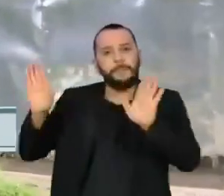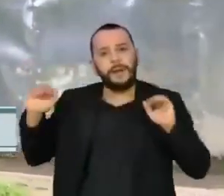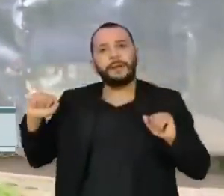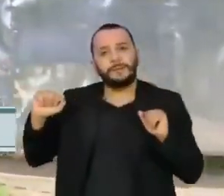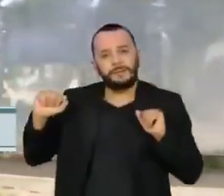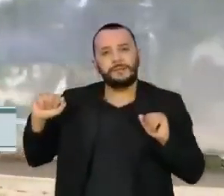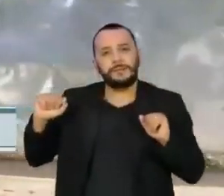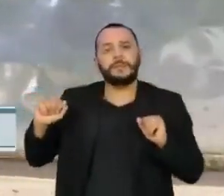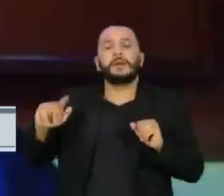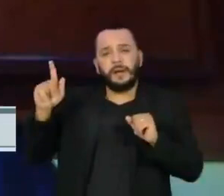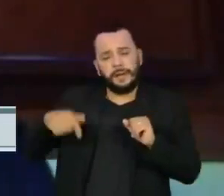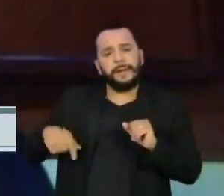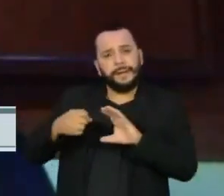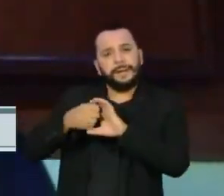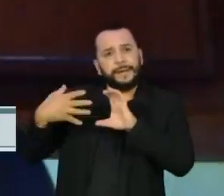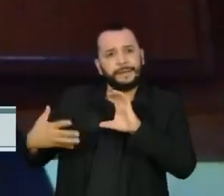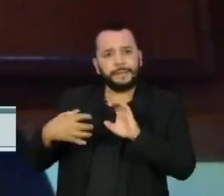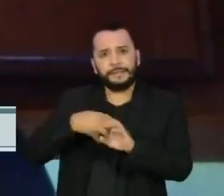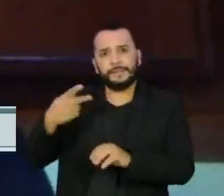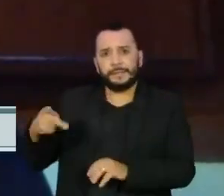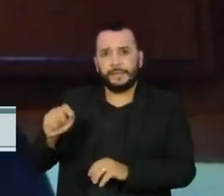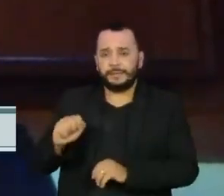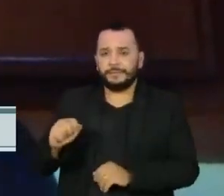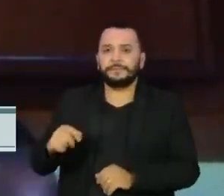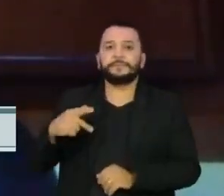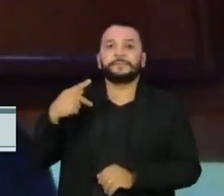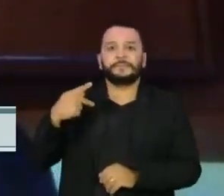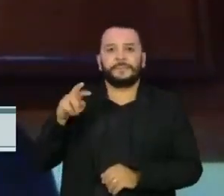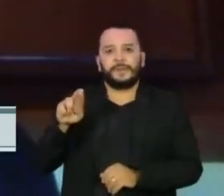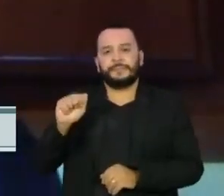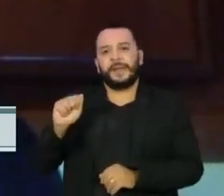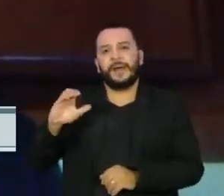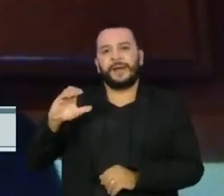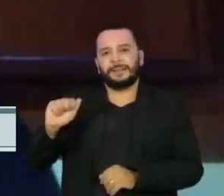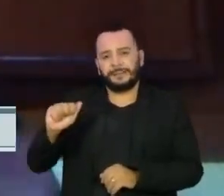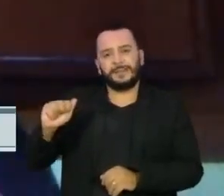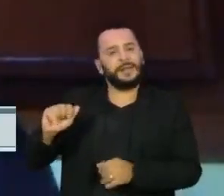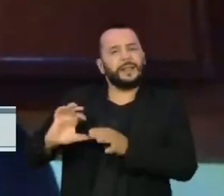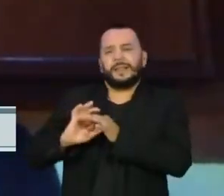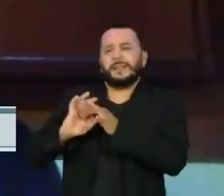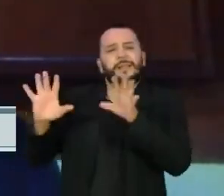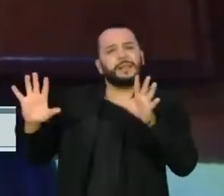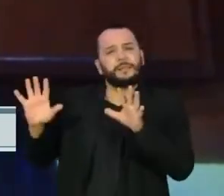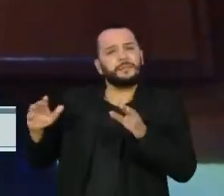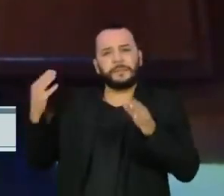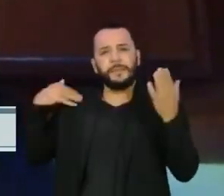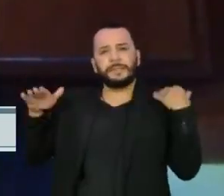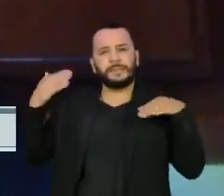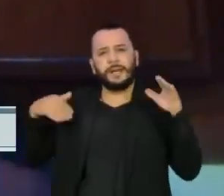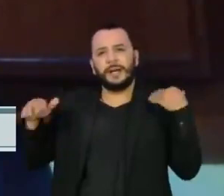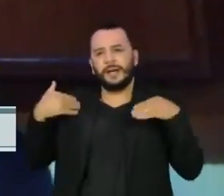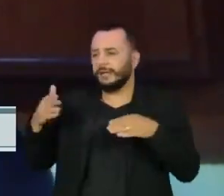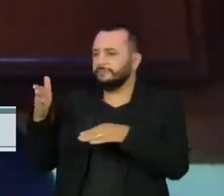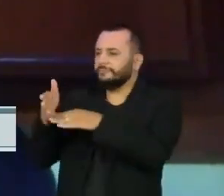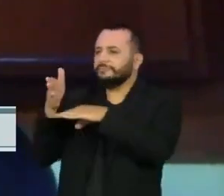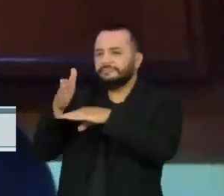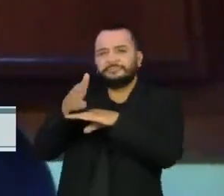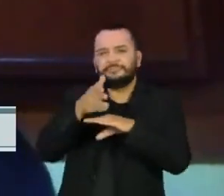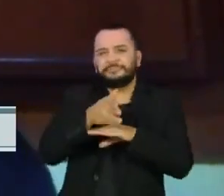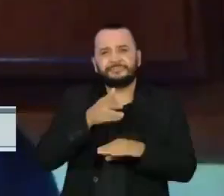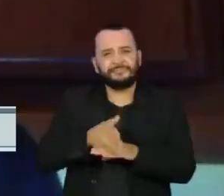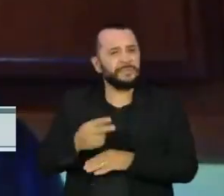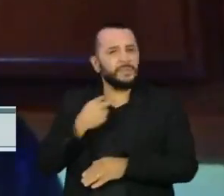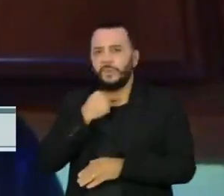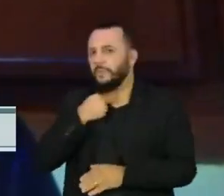como explicam os urbanistas. As praças são espaços livres de uso comum, que não podem